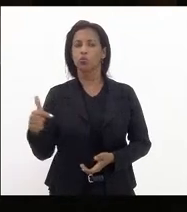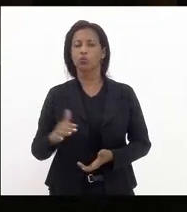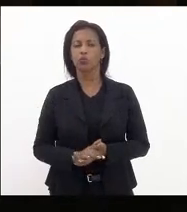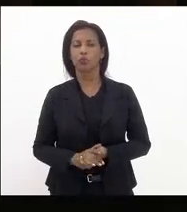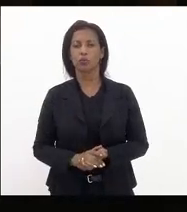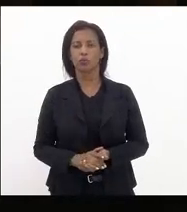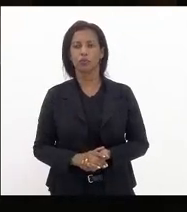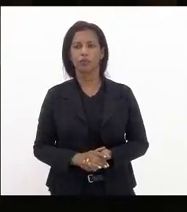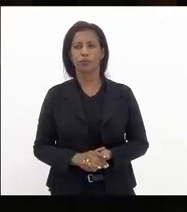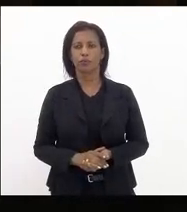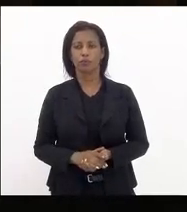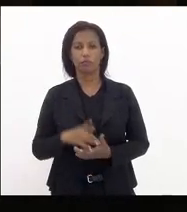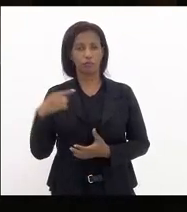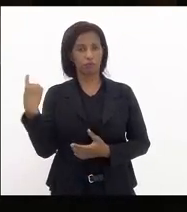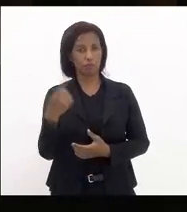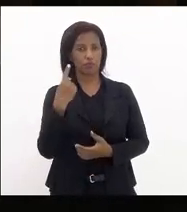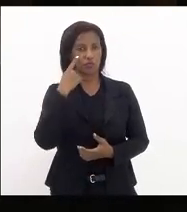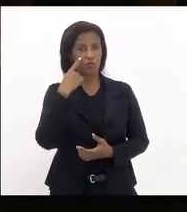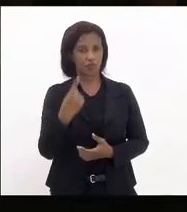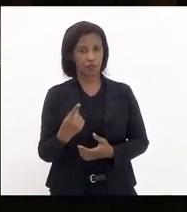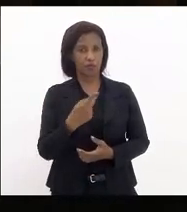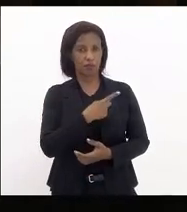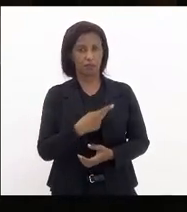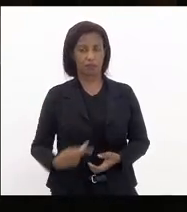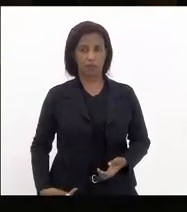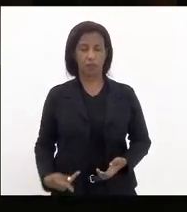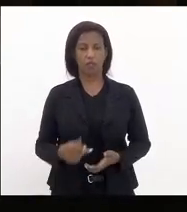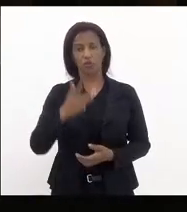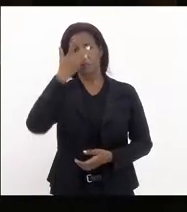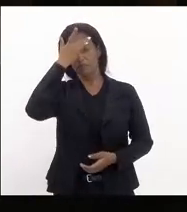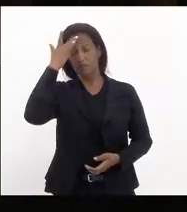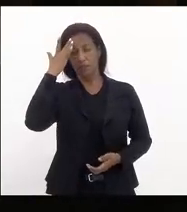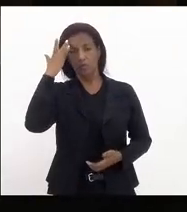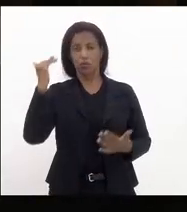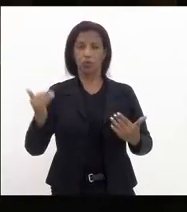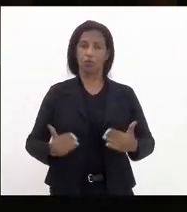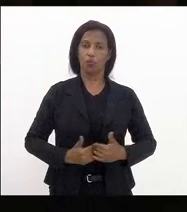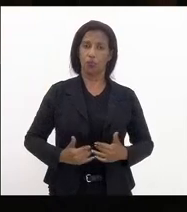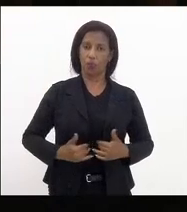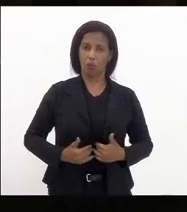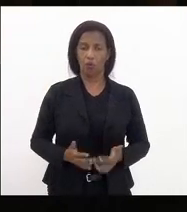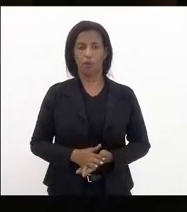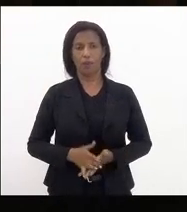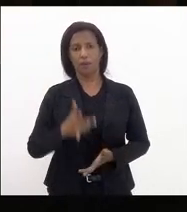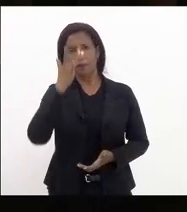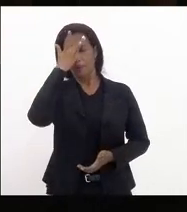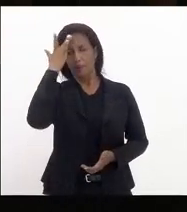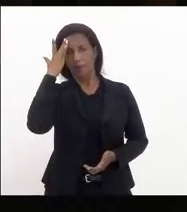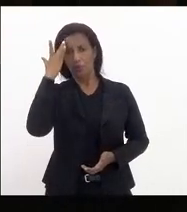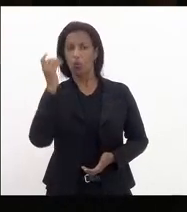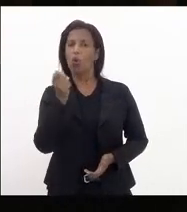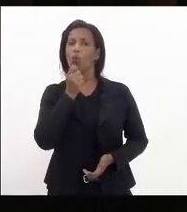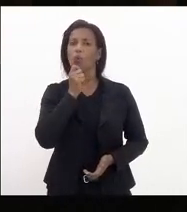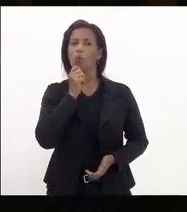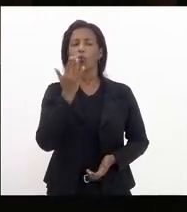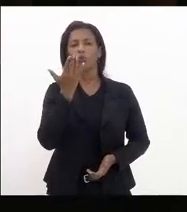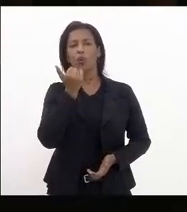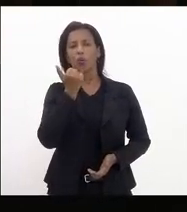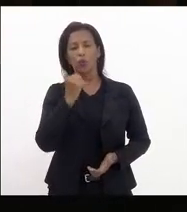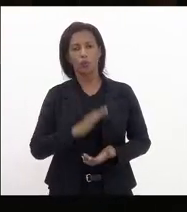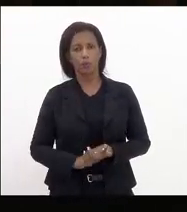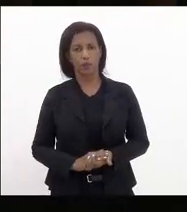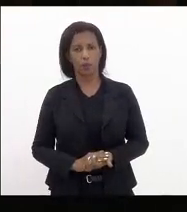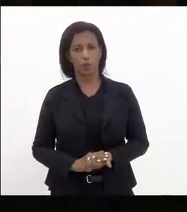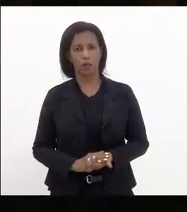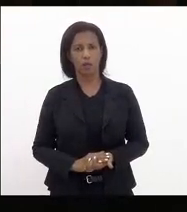a gente vê senhora presidenta pessoas passando fome não tendo o que comer enquanto o Bolsonaro